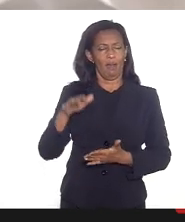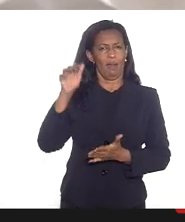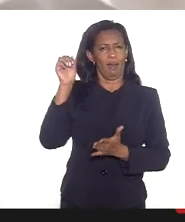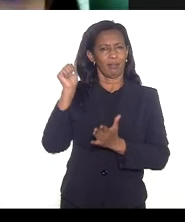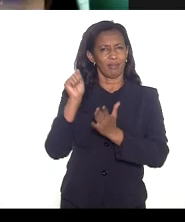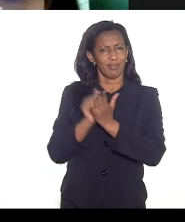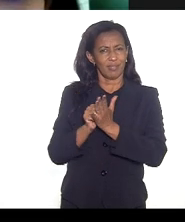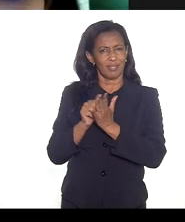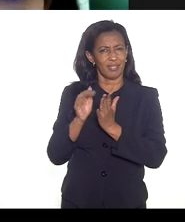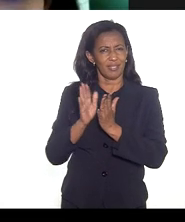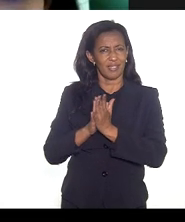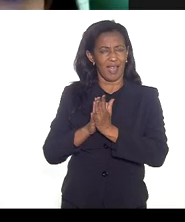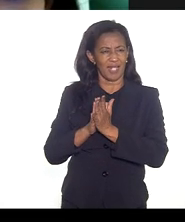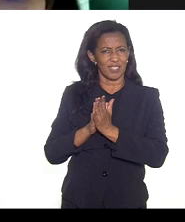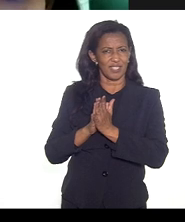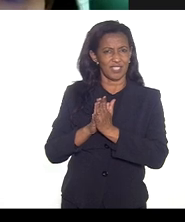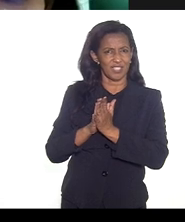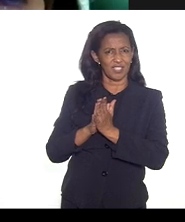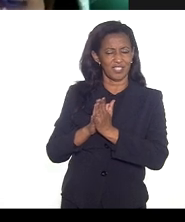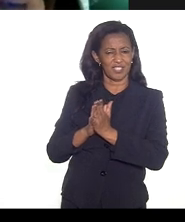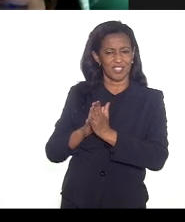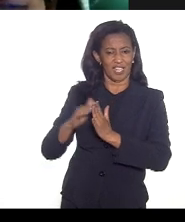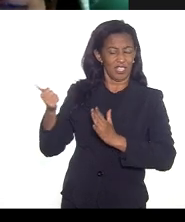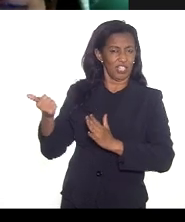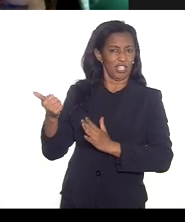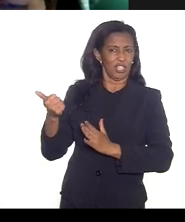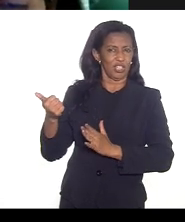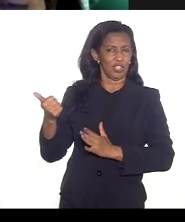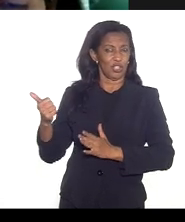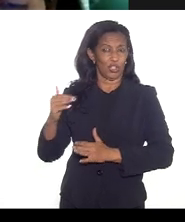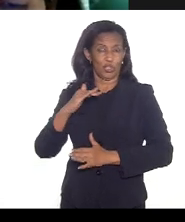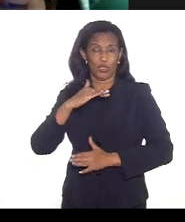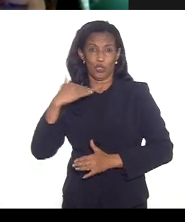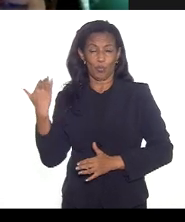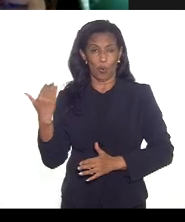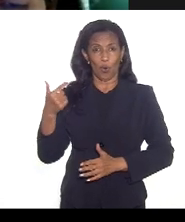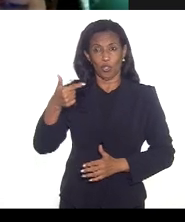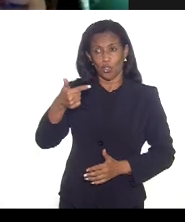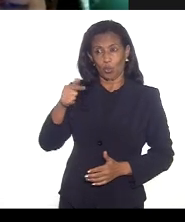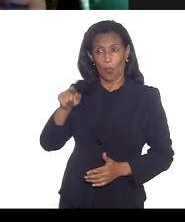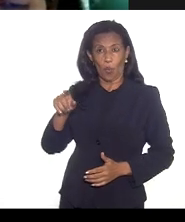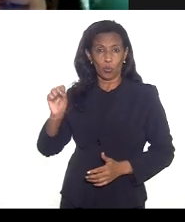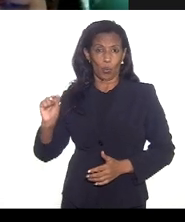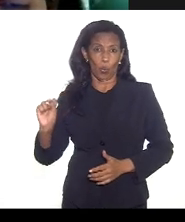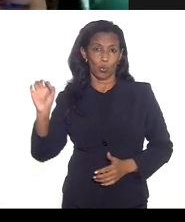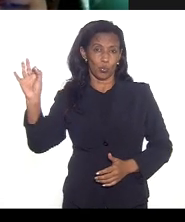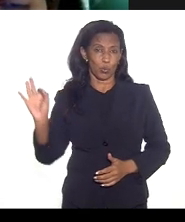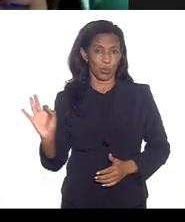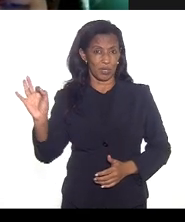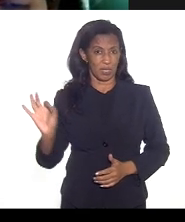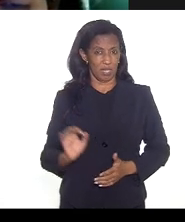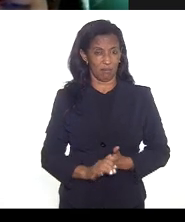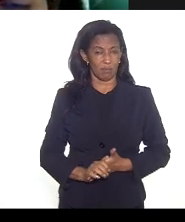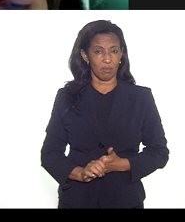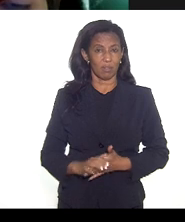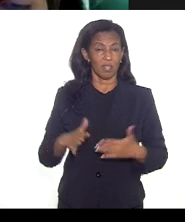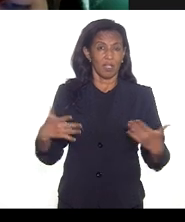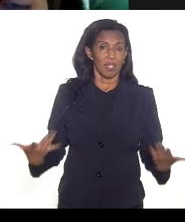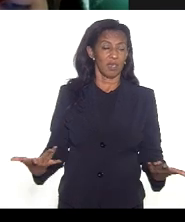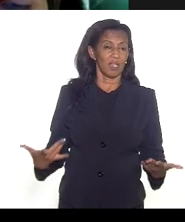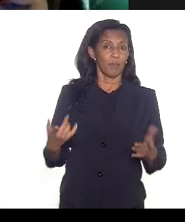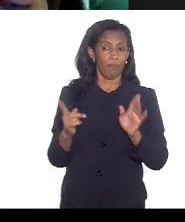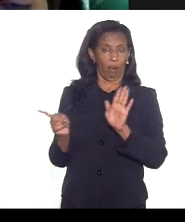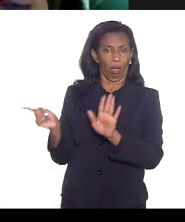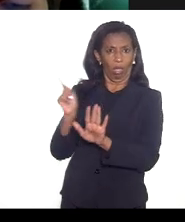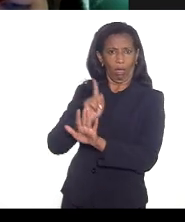a ser superior a taxa de letalidade geral que é de 2.8 e por trás disso sem dúvida